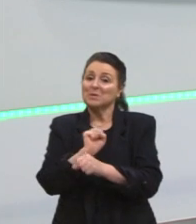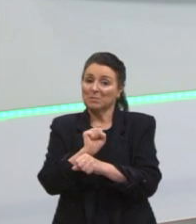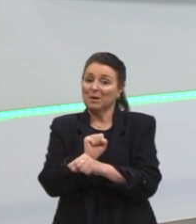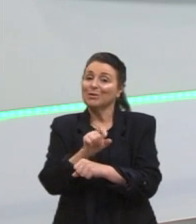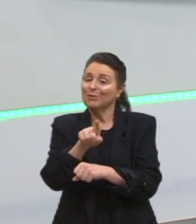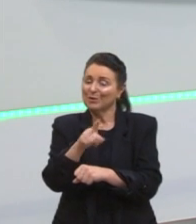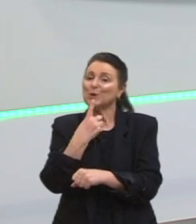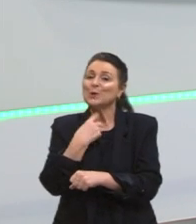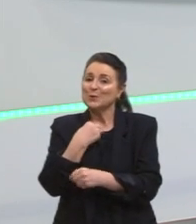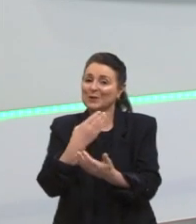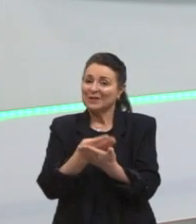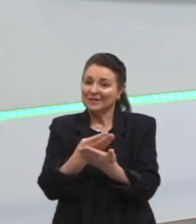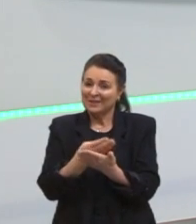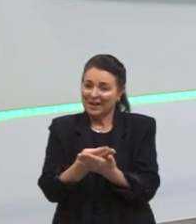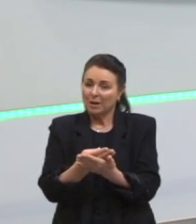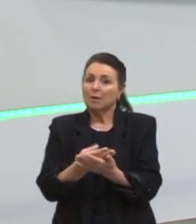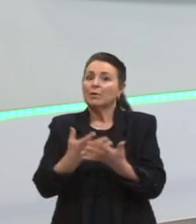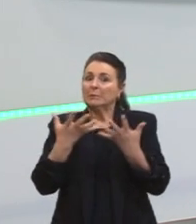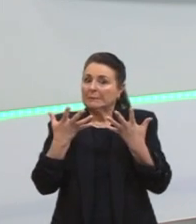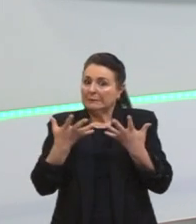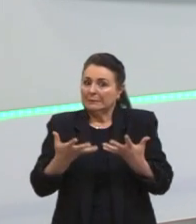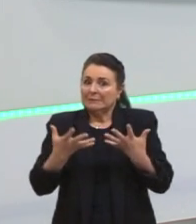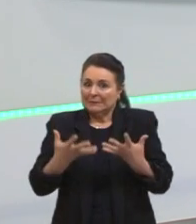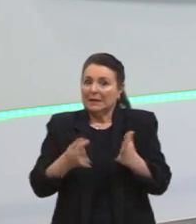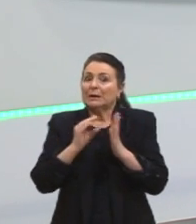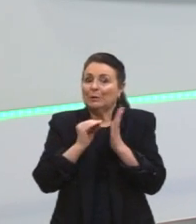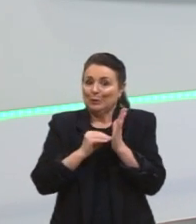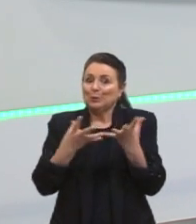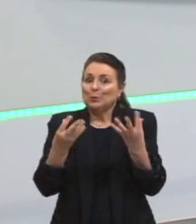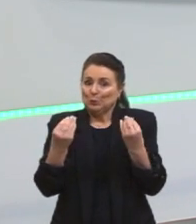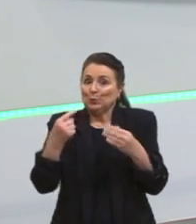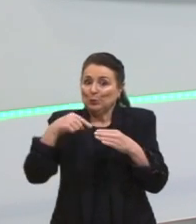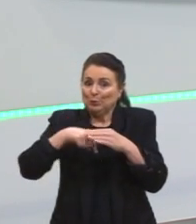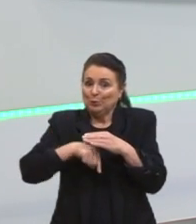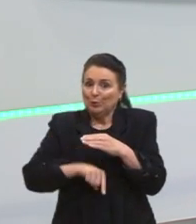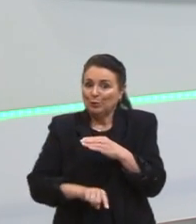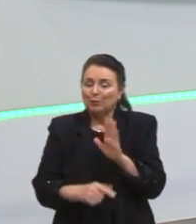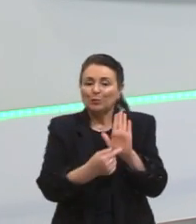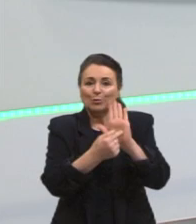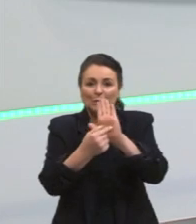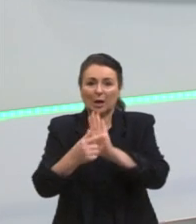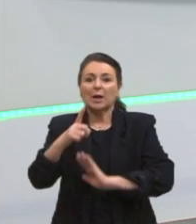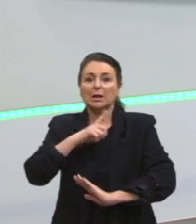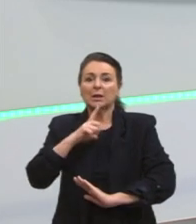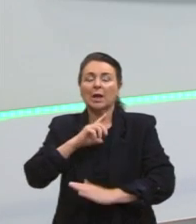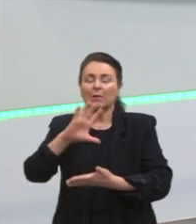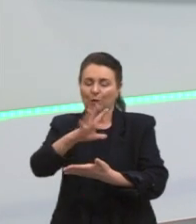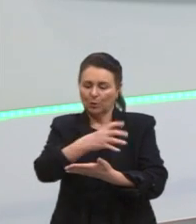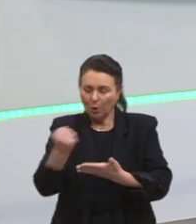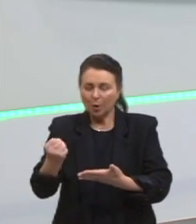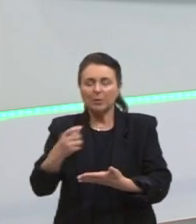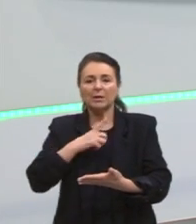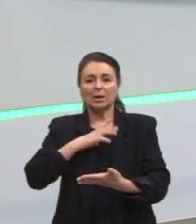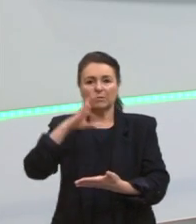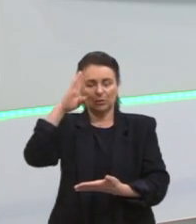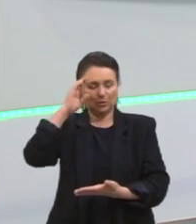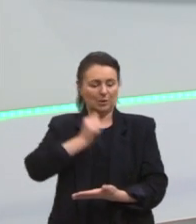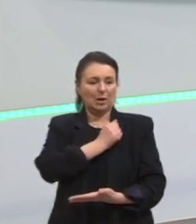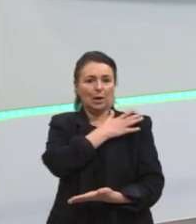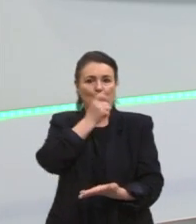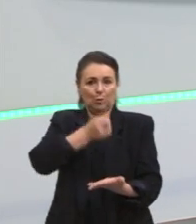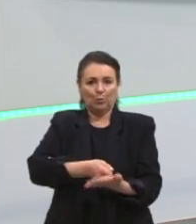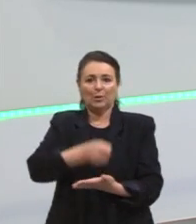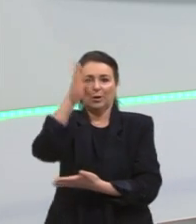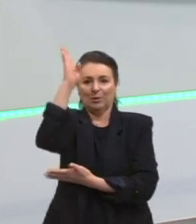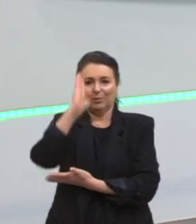gostado dessa aula, uma aula pesada, mas necessário para a gente mostrar que teve golpe e teve ditadura, sim, no Brasil. Tá